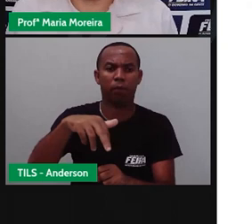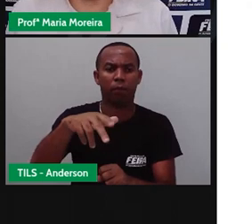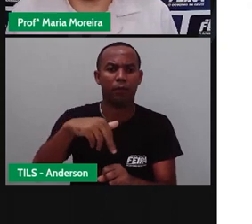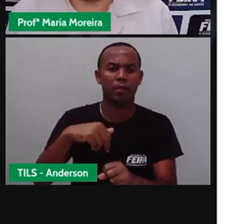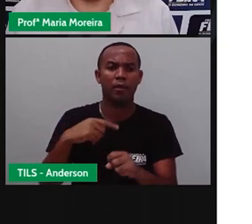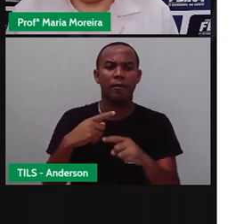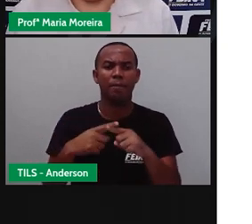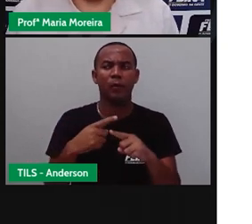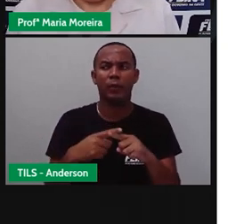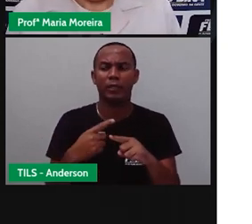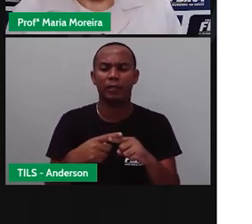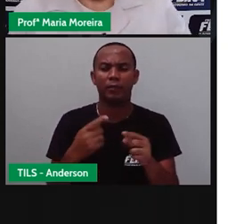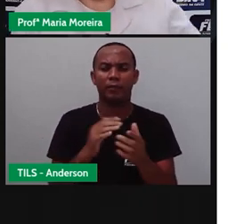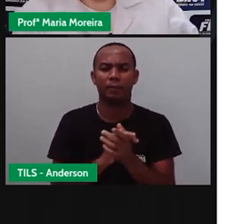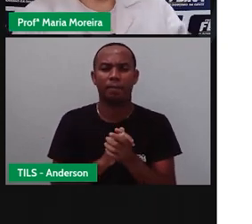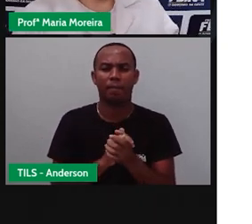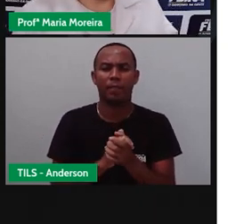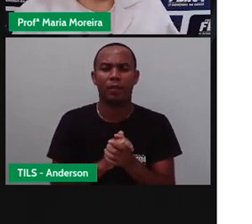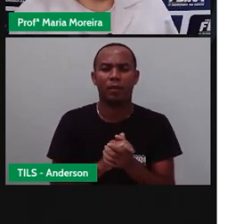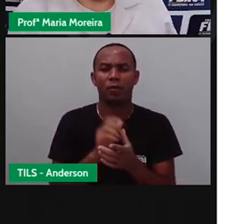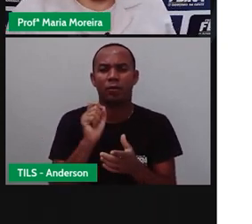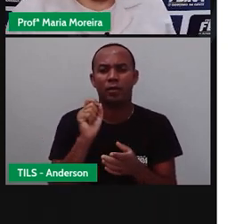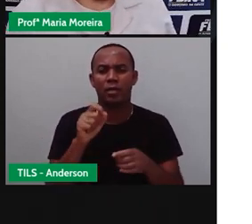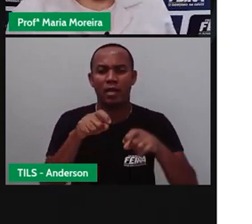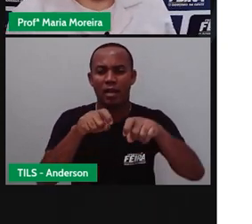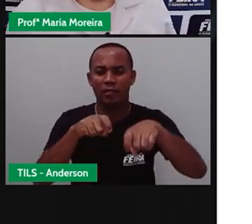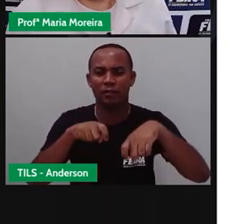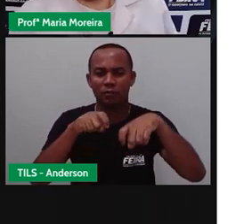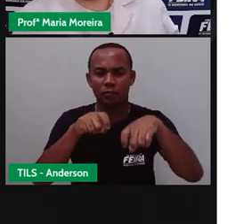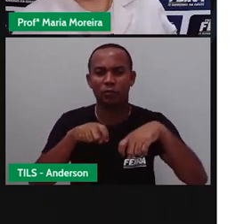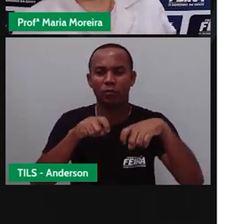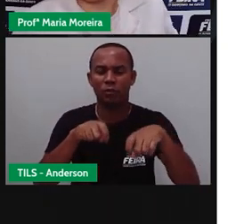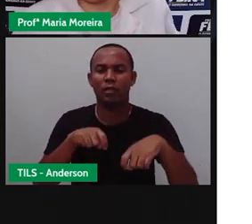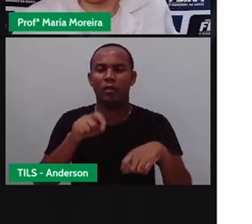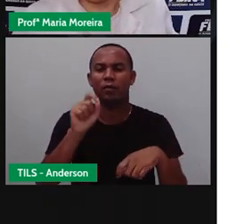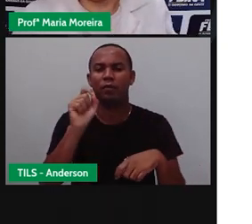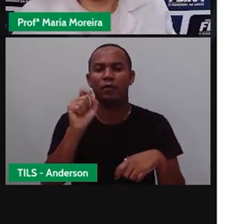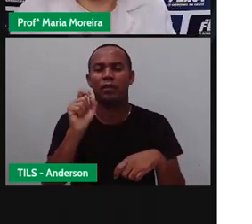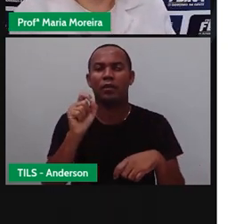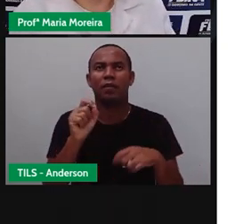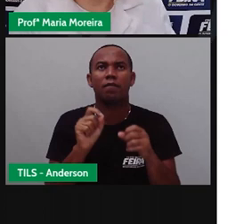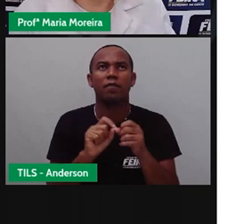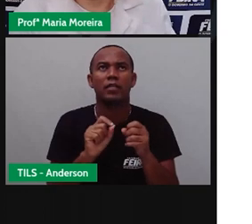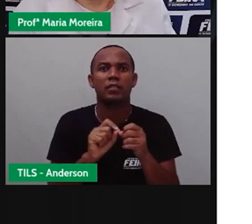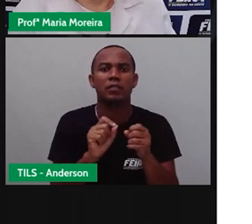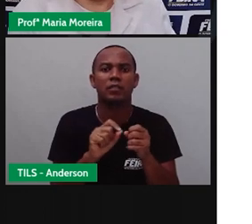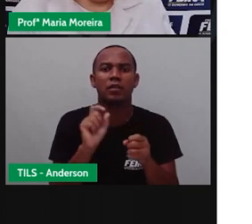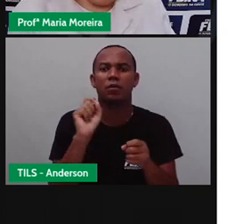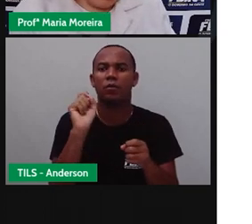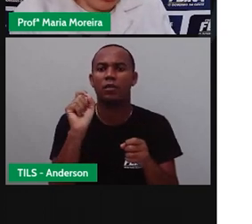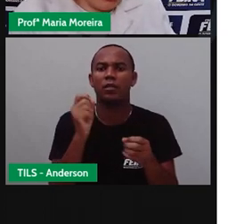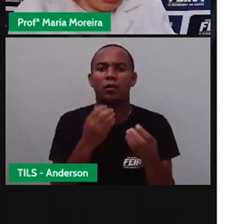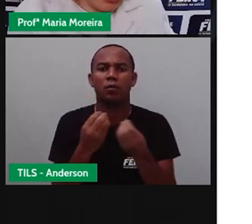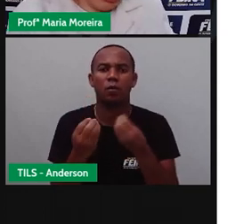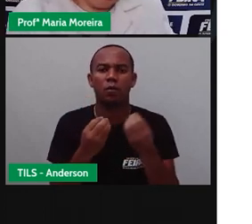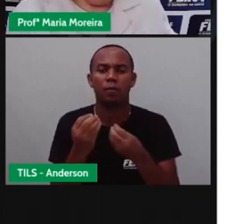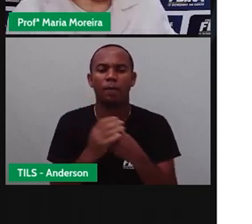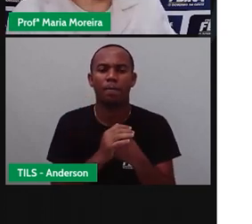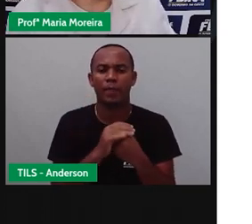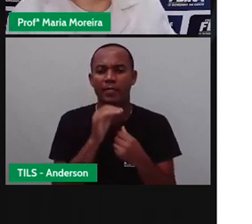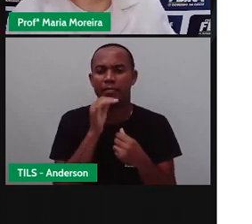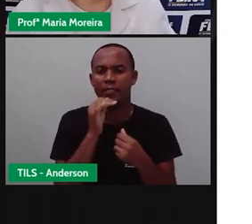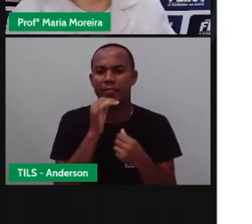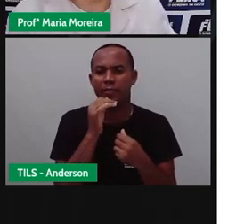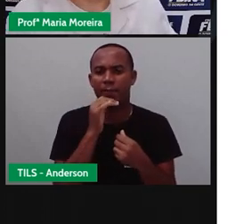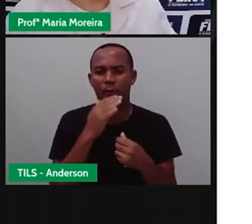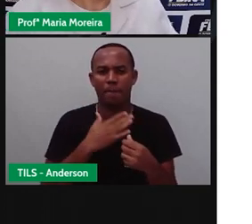Por que que eles ficaram sedentários? Porque a agricultura fazia com que o seguinte, olha, eu vou sair aqui da minha casa, aqui desse local,